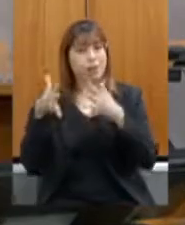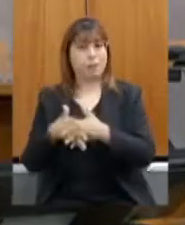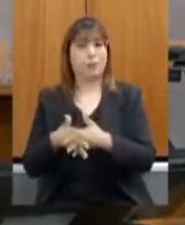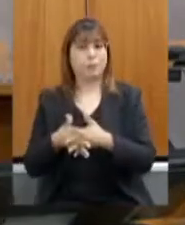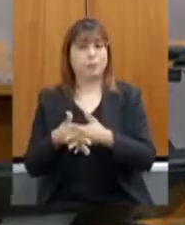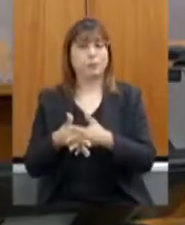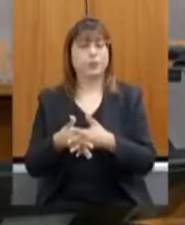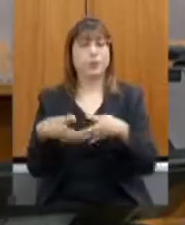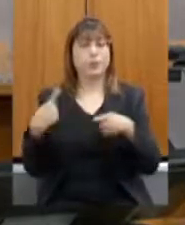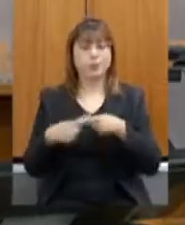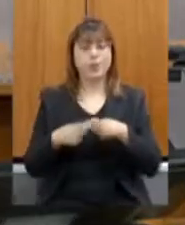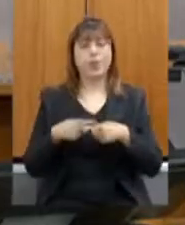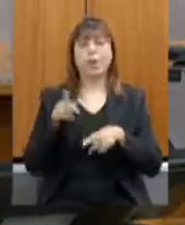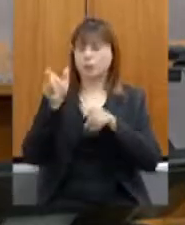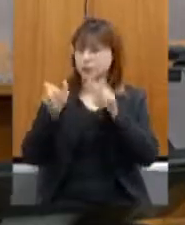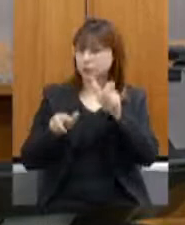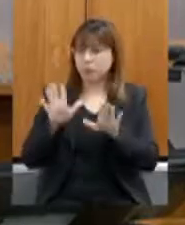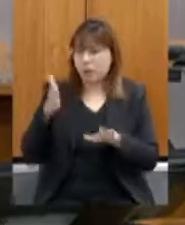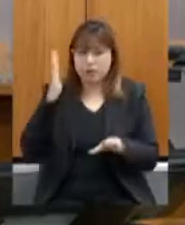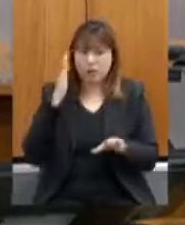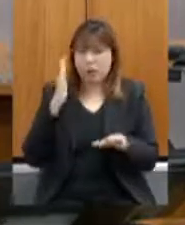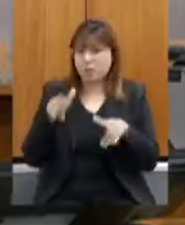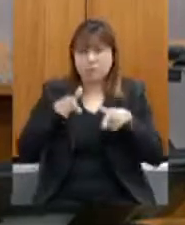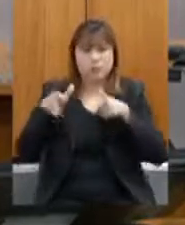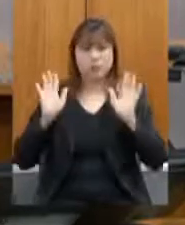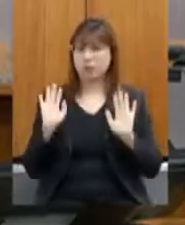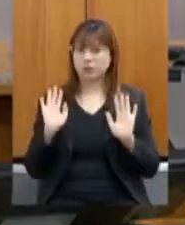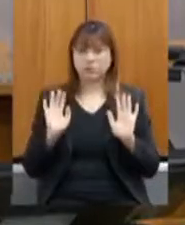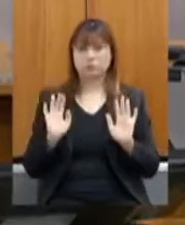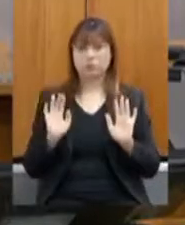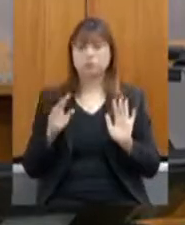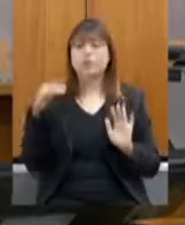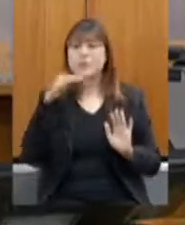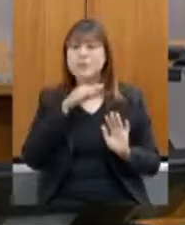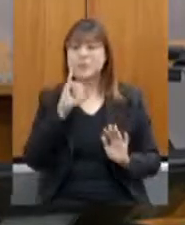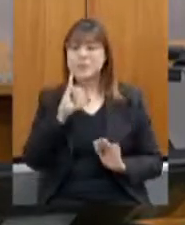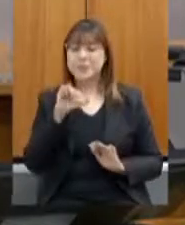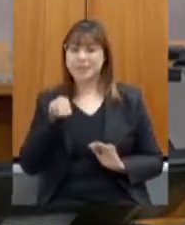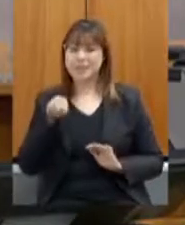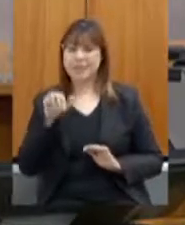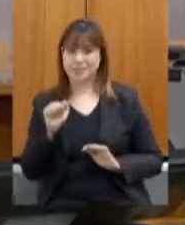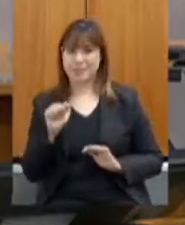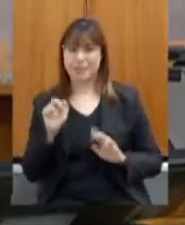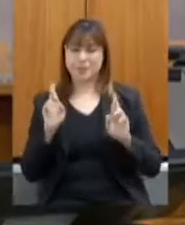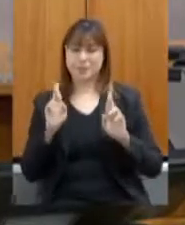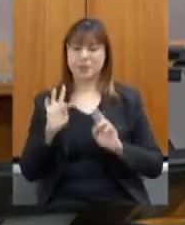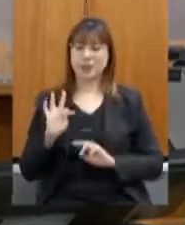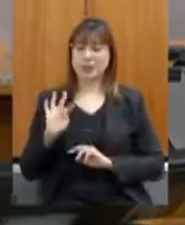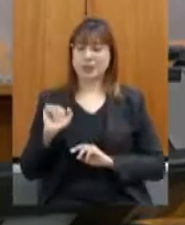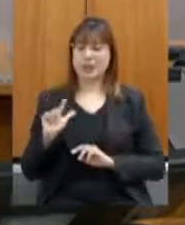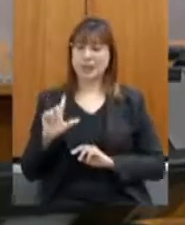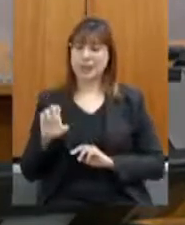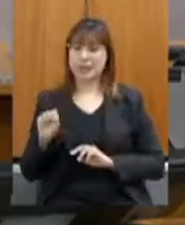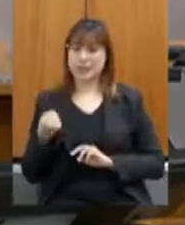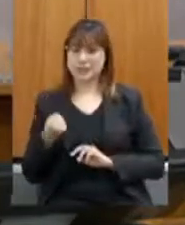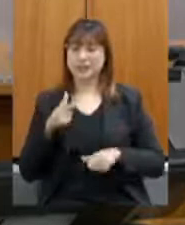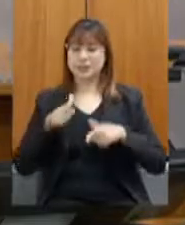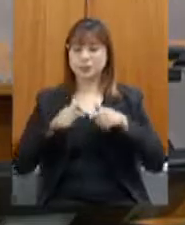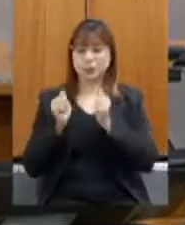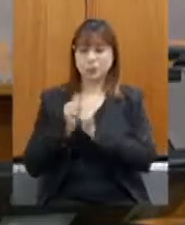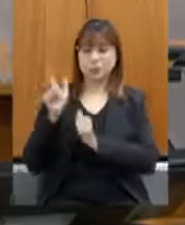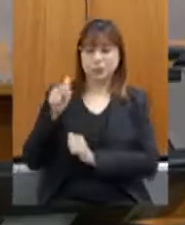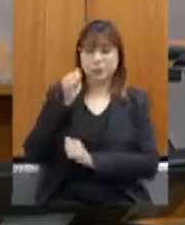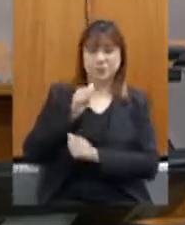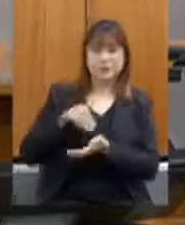que as pessoas sabem produzir, a gente tem visto hoje o IMA sobre a direção do Tales, trabalhando junto com você,